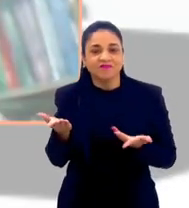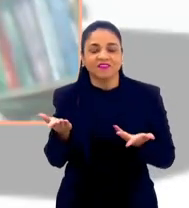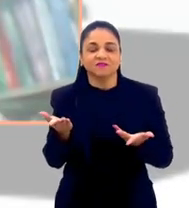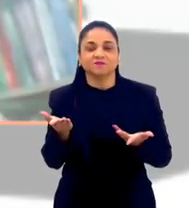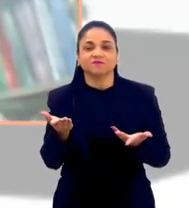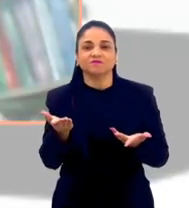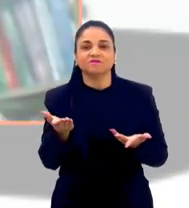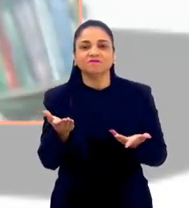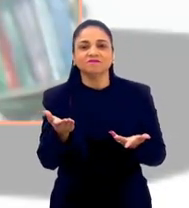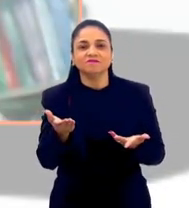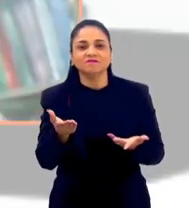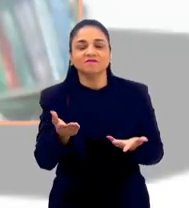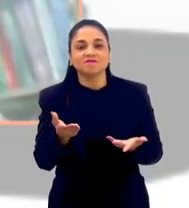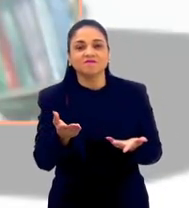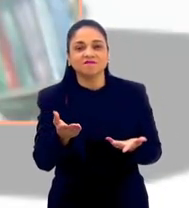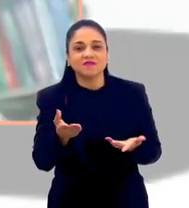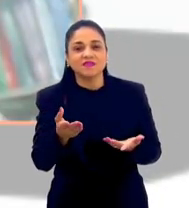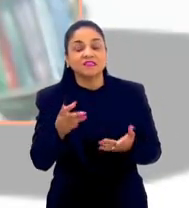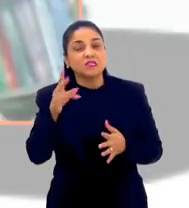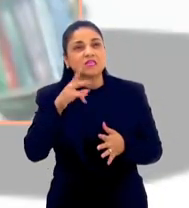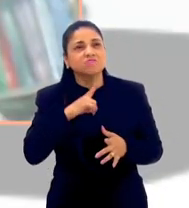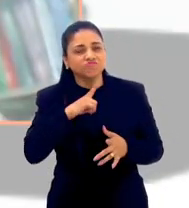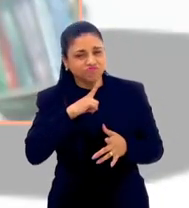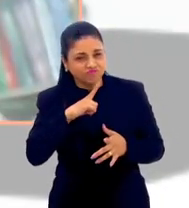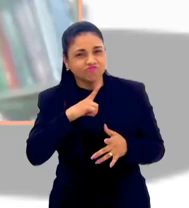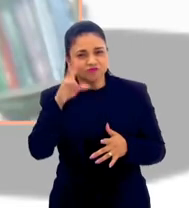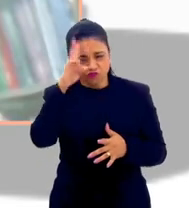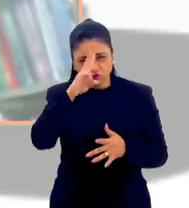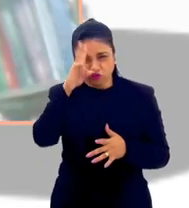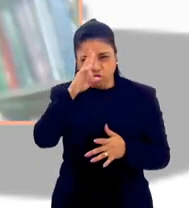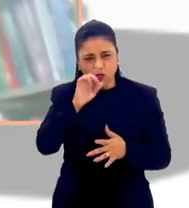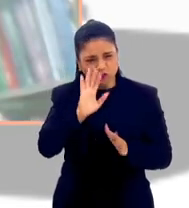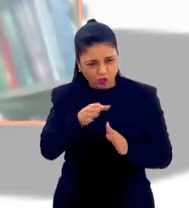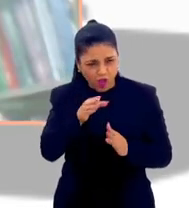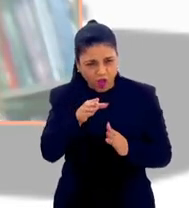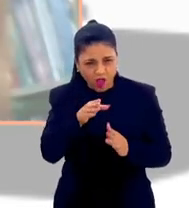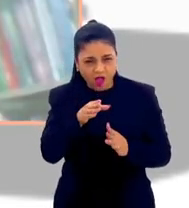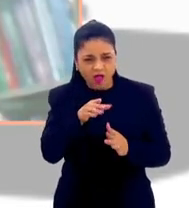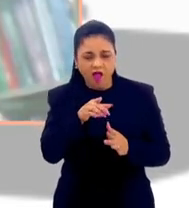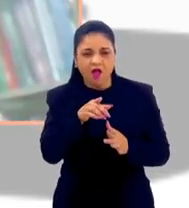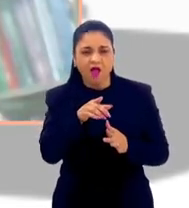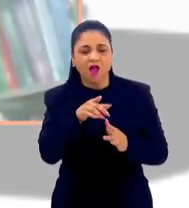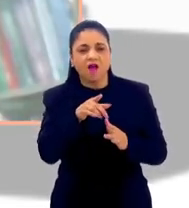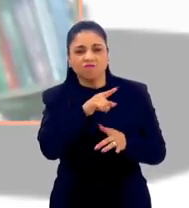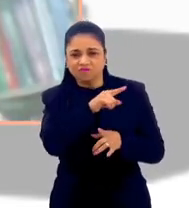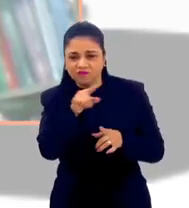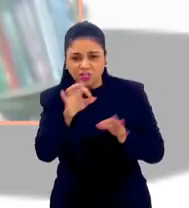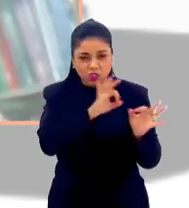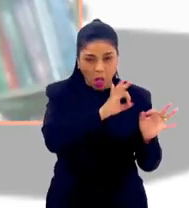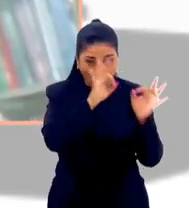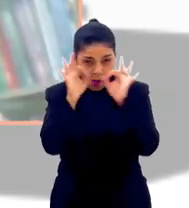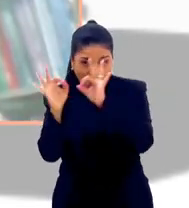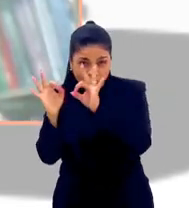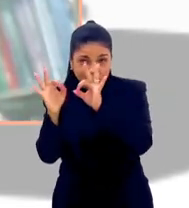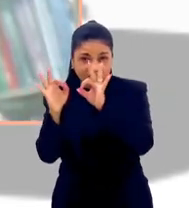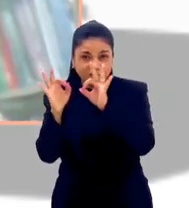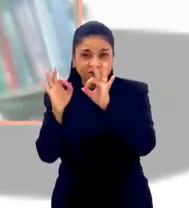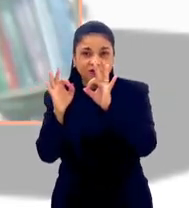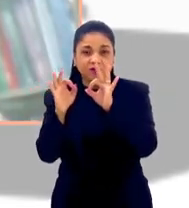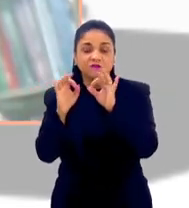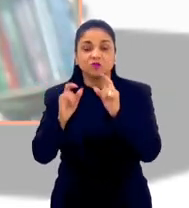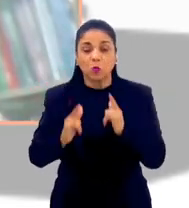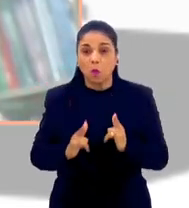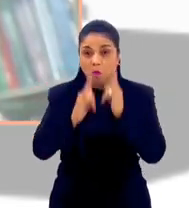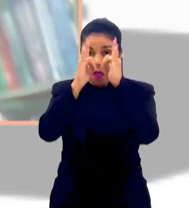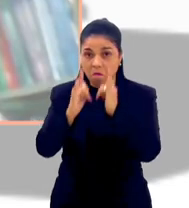daquilo. E tem uma história, não sei se você já teve oportunidade, talvez também as pessoas aqui que nos acompanham, sobre o World